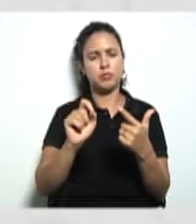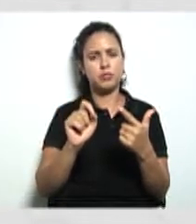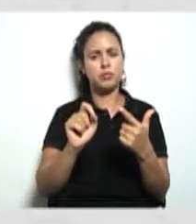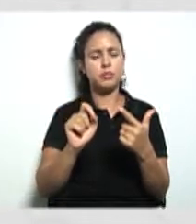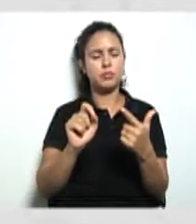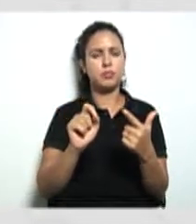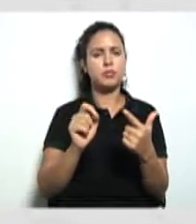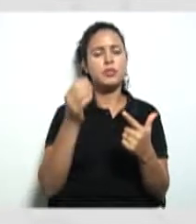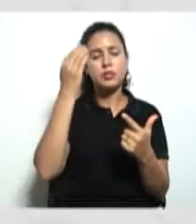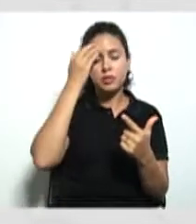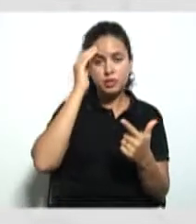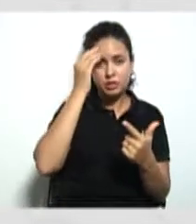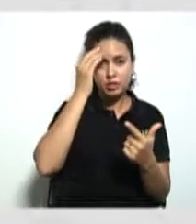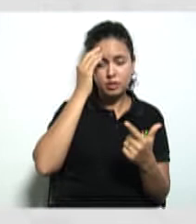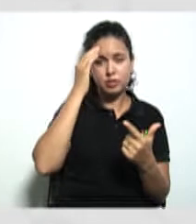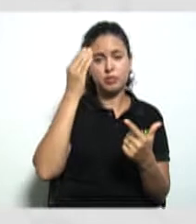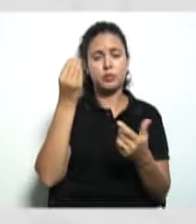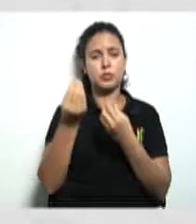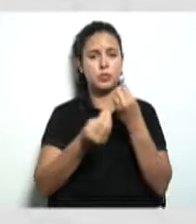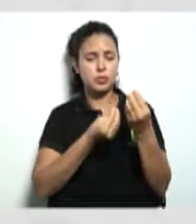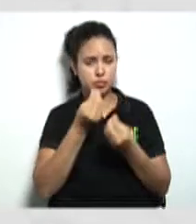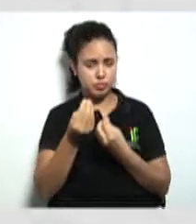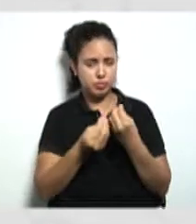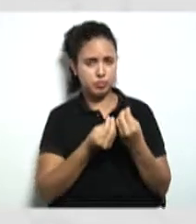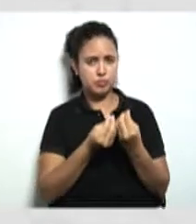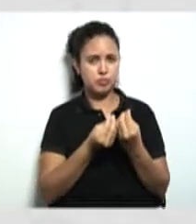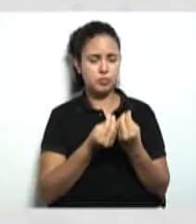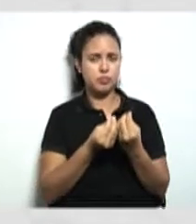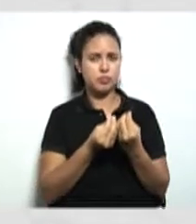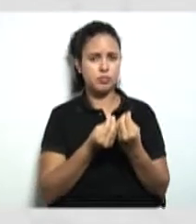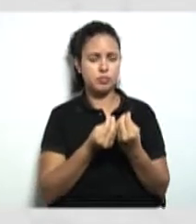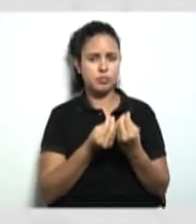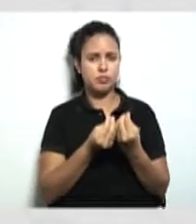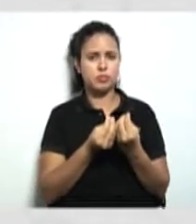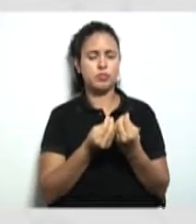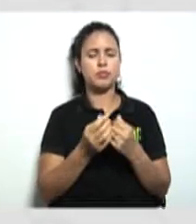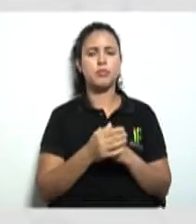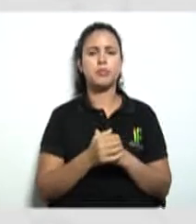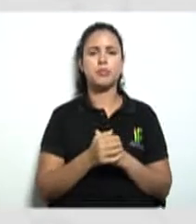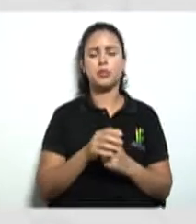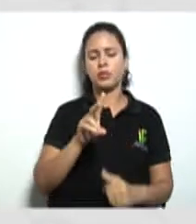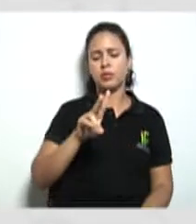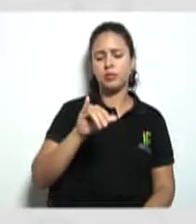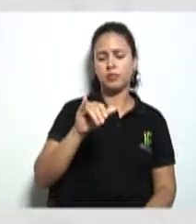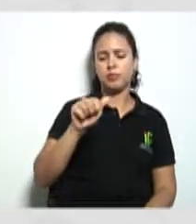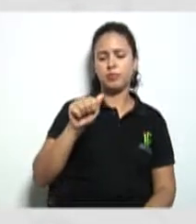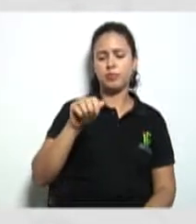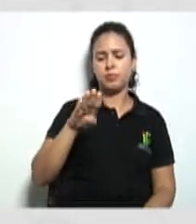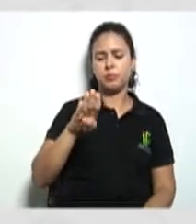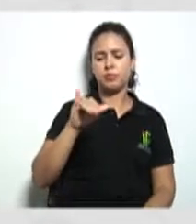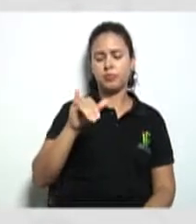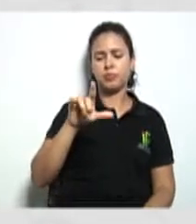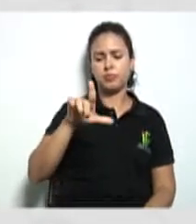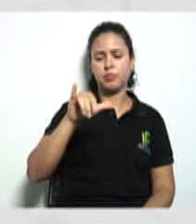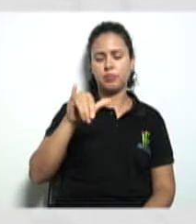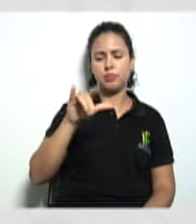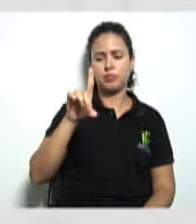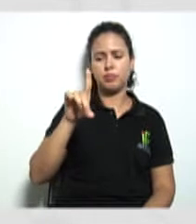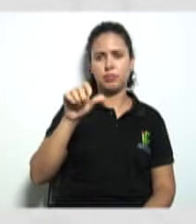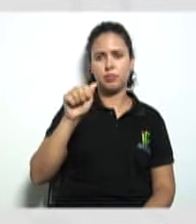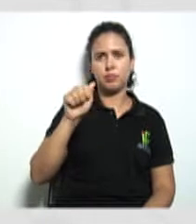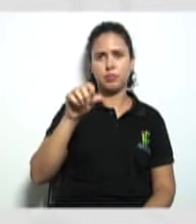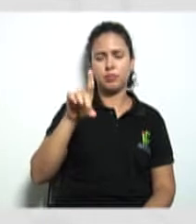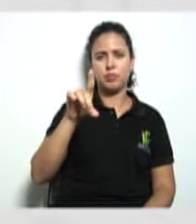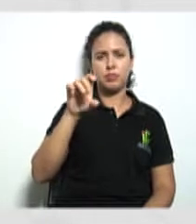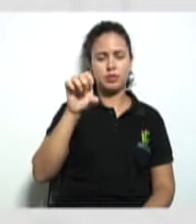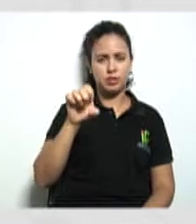Verificar a viabilidade. O quê que seria essa viabilidade? Então nesse momento nós vamos começar